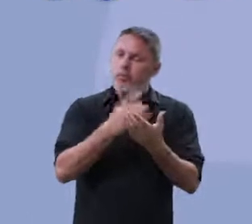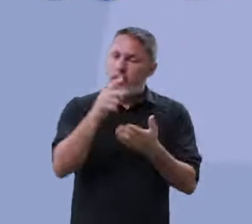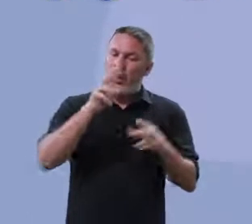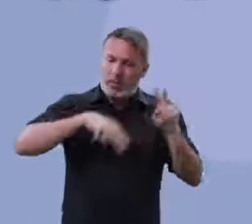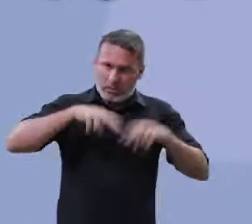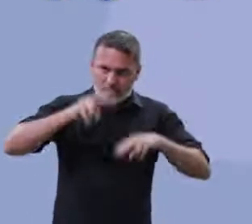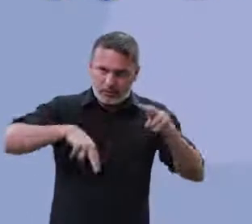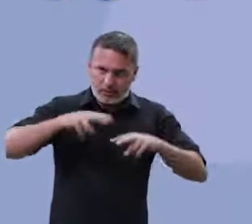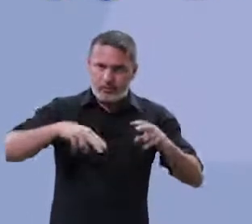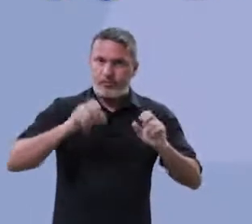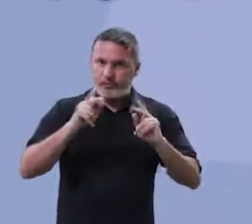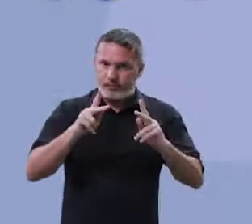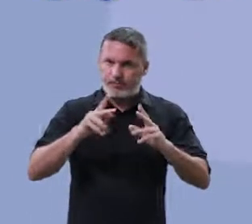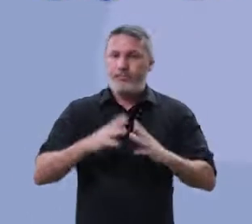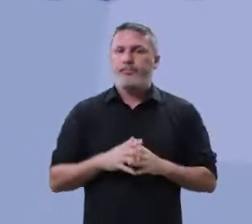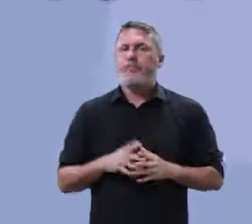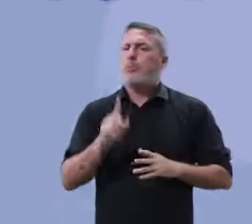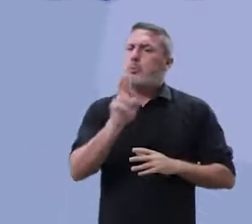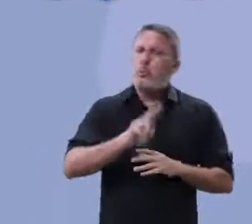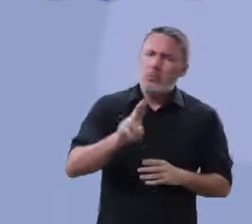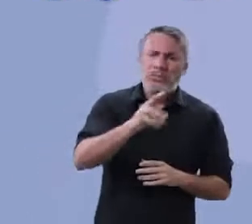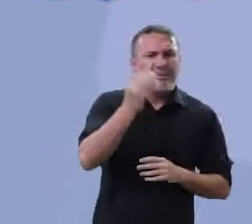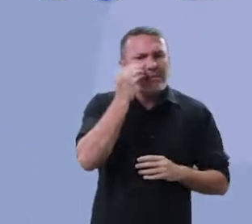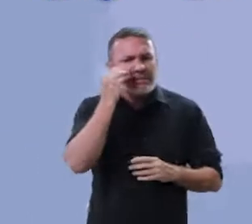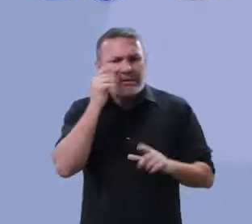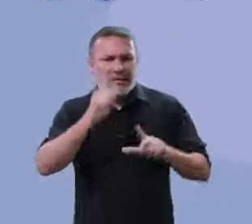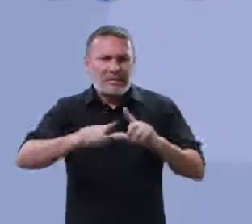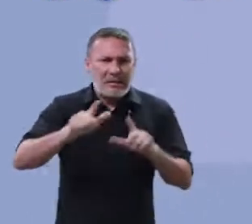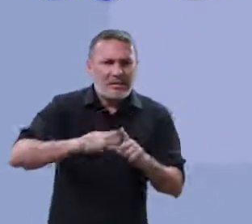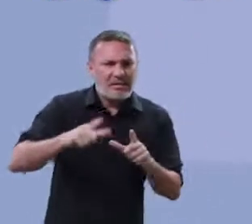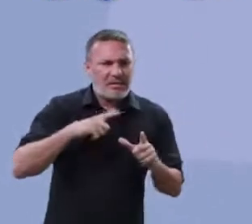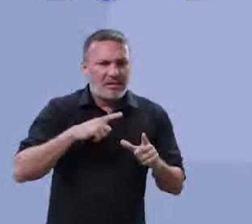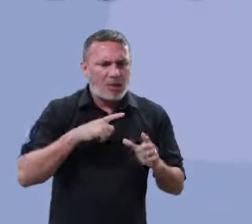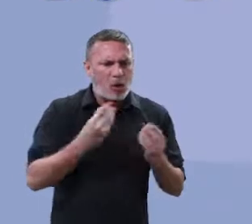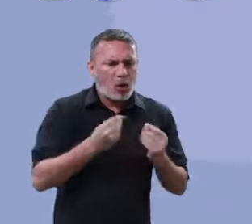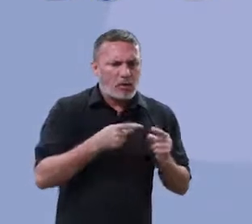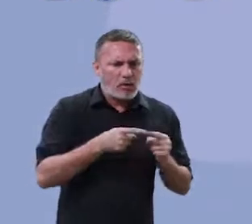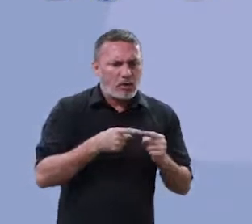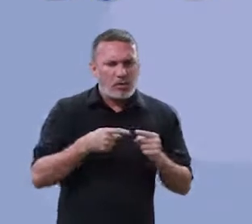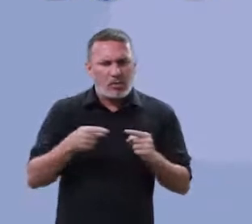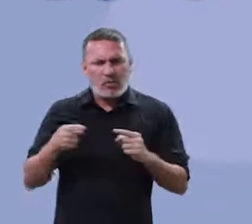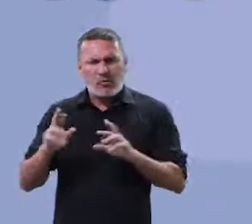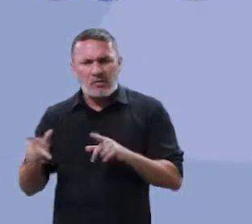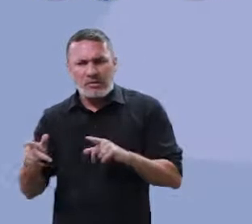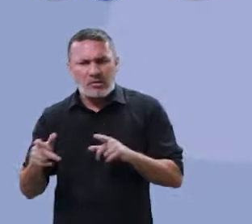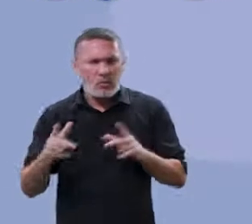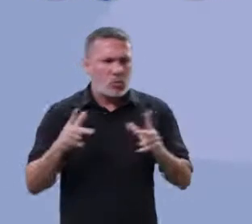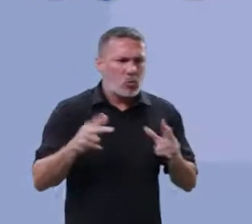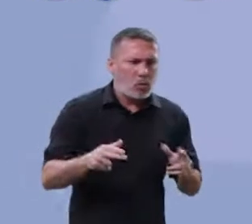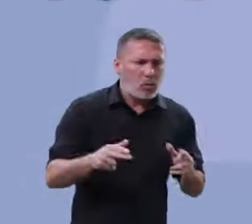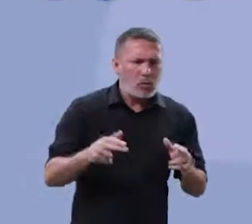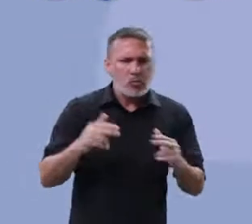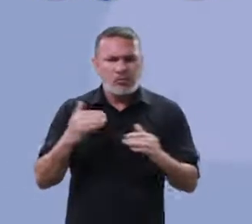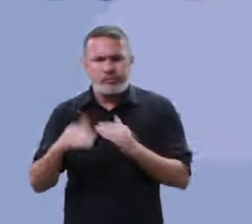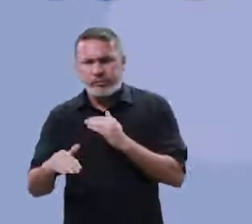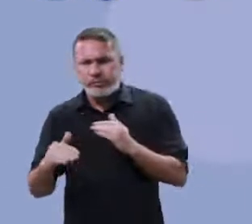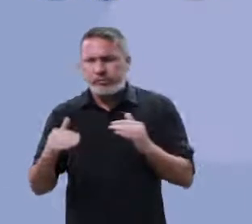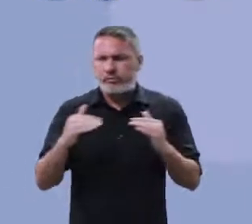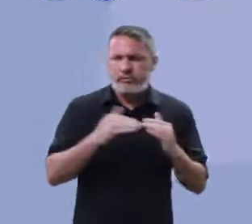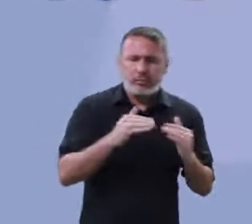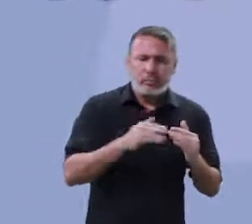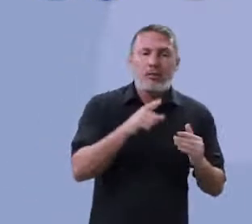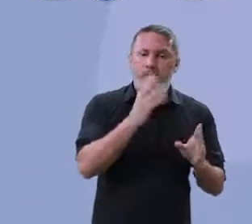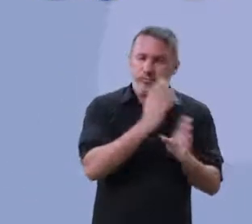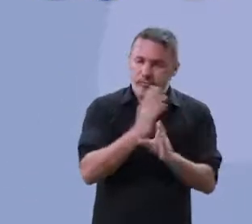Dá uma analisada do seu texto. Ok? Usa, vê se sua letra começa de um jeito e terminando de outro. Beleza? E,